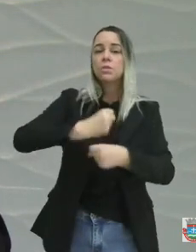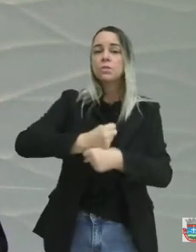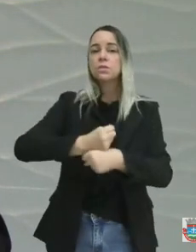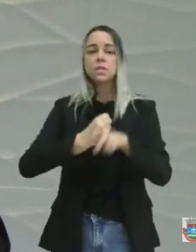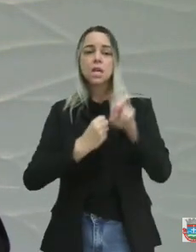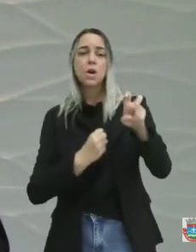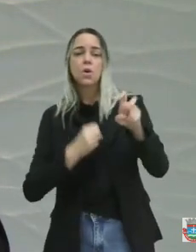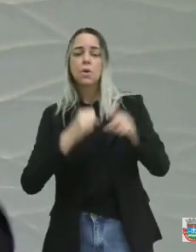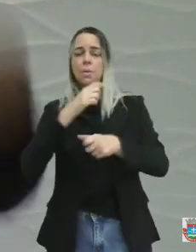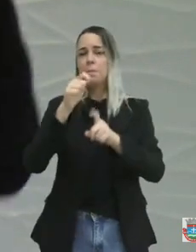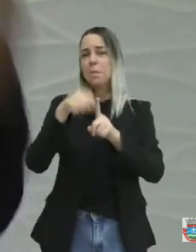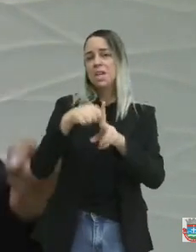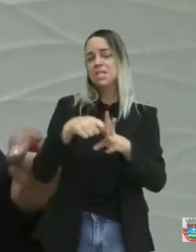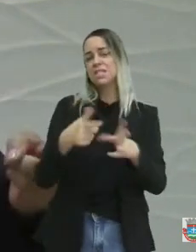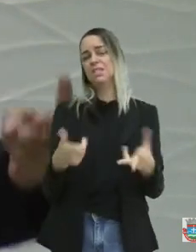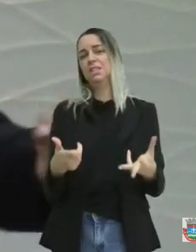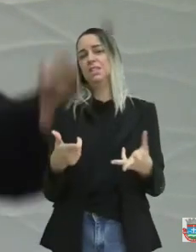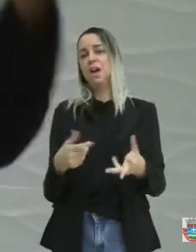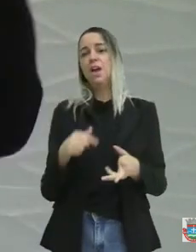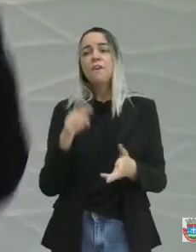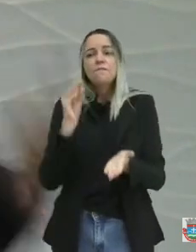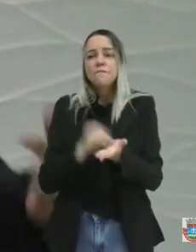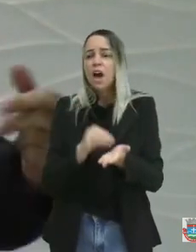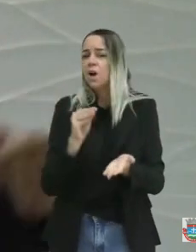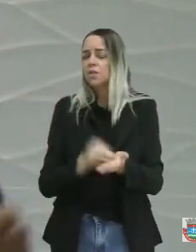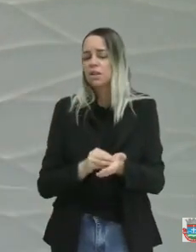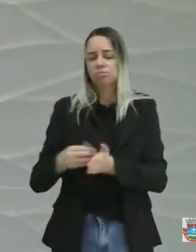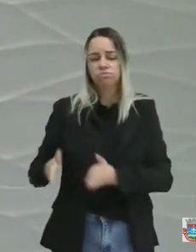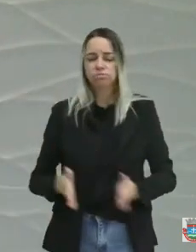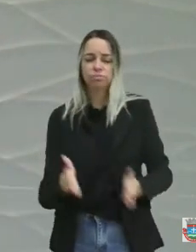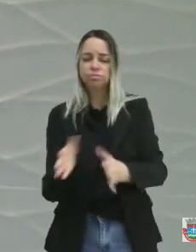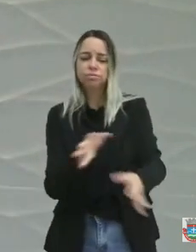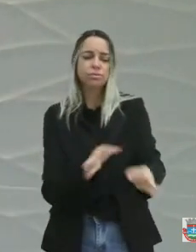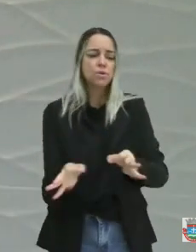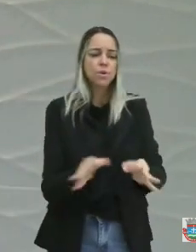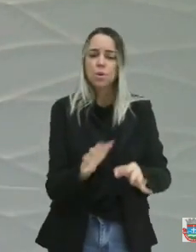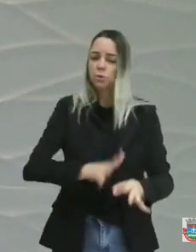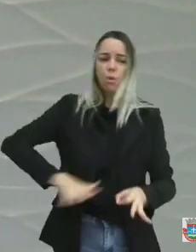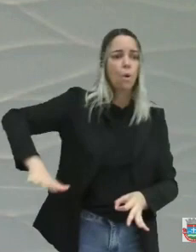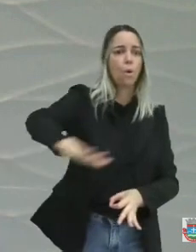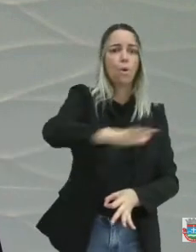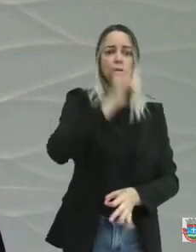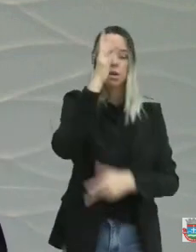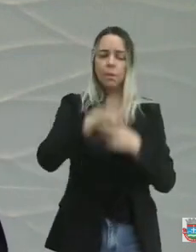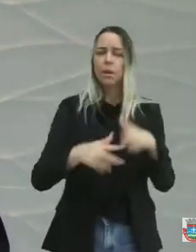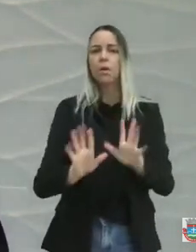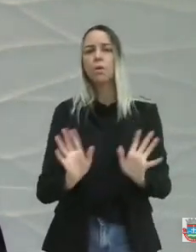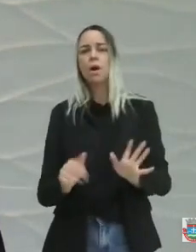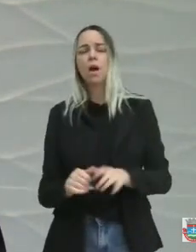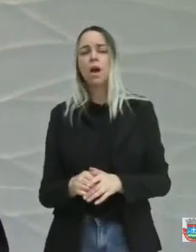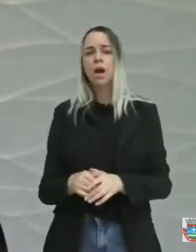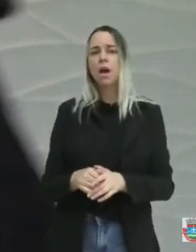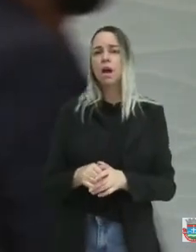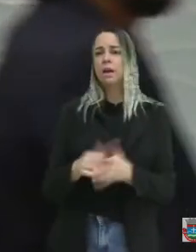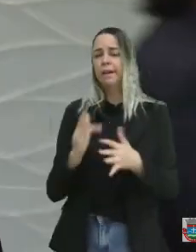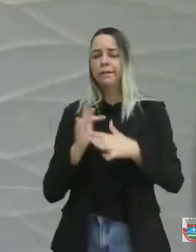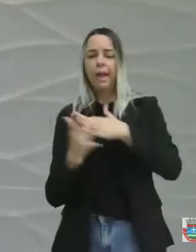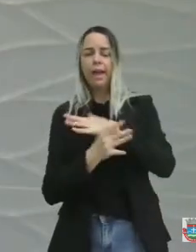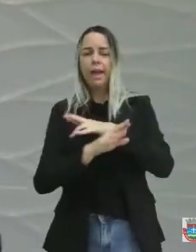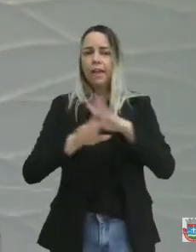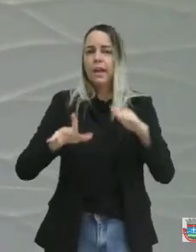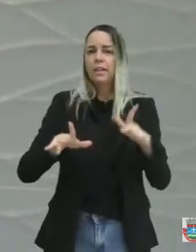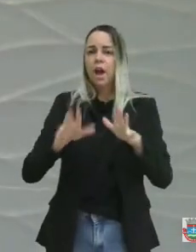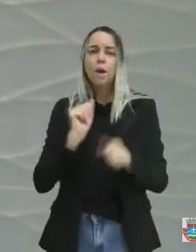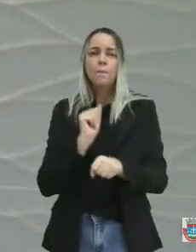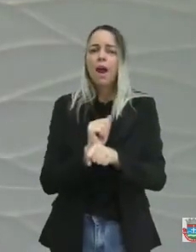o senhor não conseguiu fazer as estradas no município todas, prefeito. Pare de estar fazendo mídia e coloca as três máquinas que o senhor